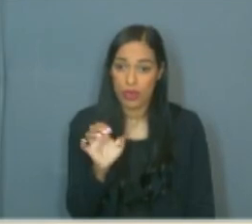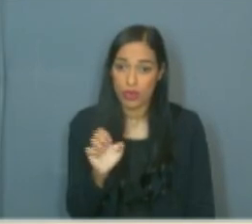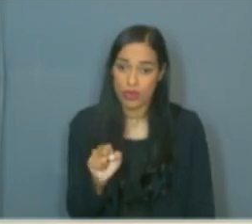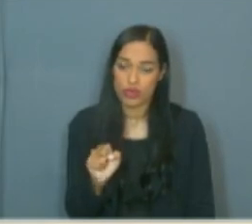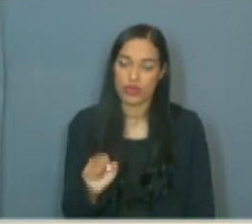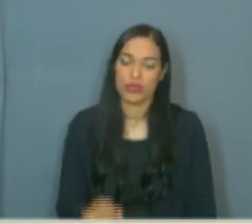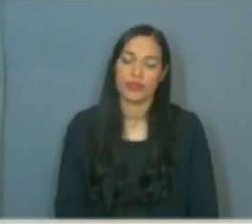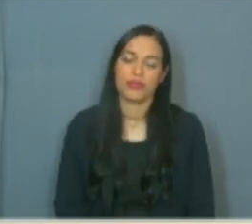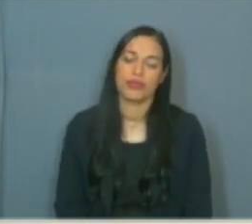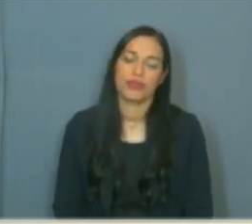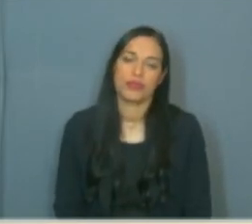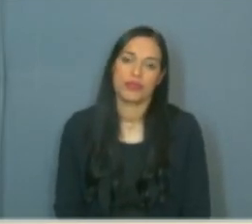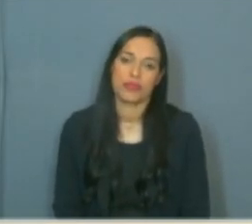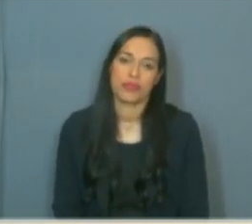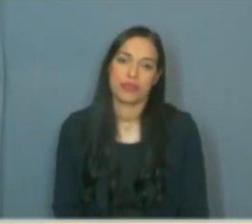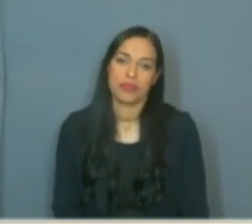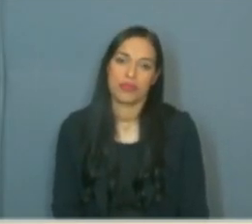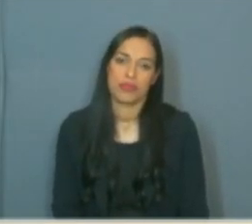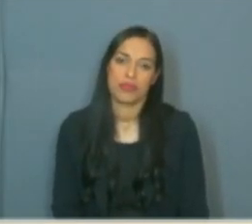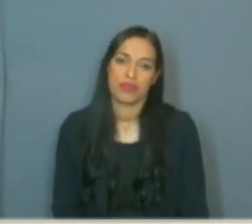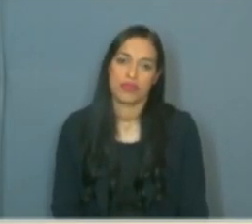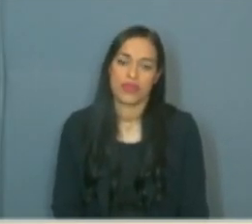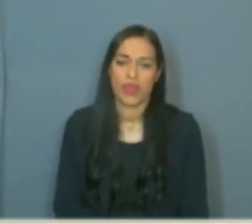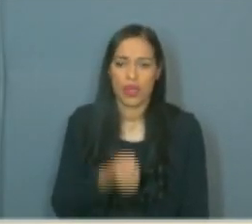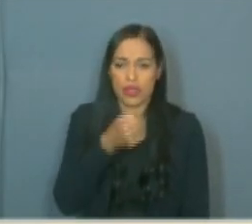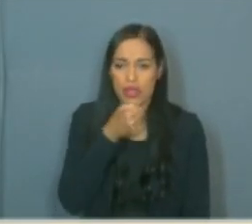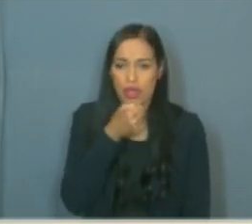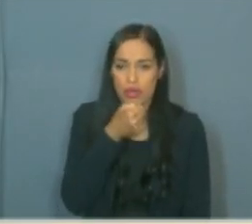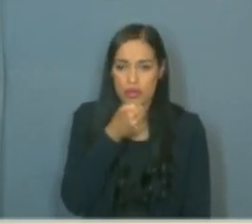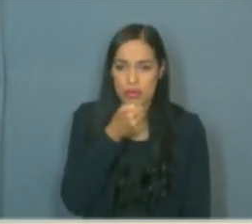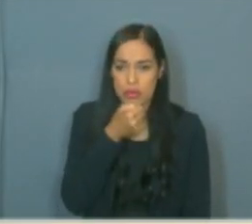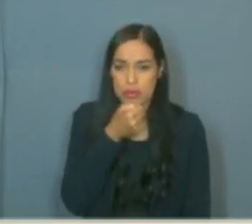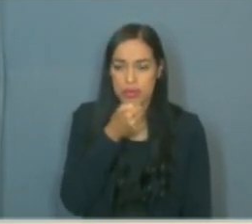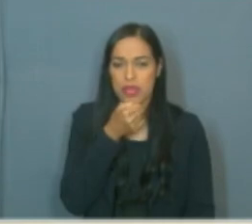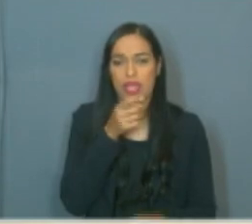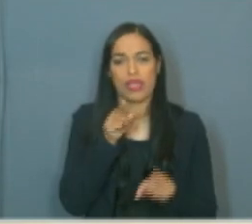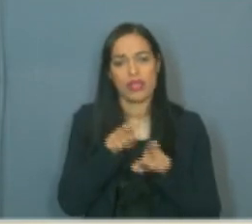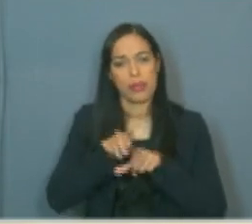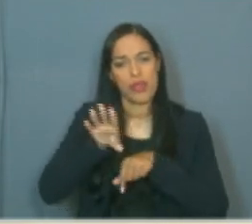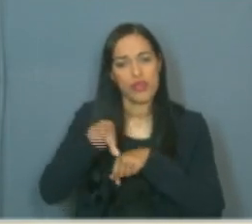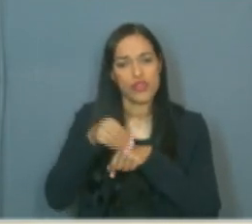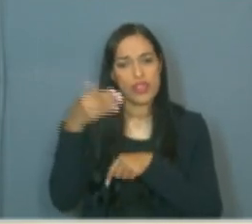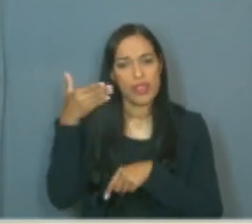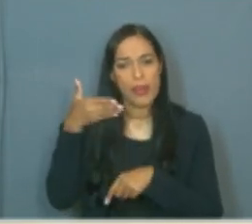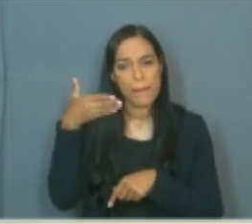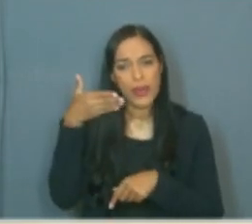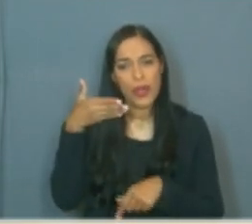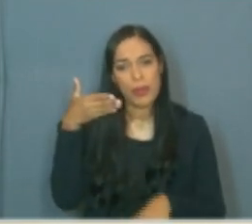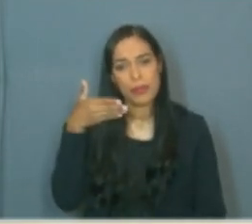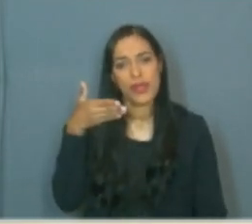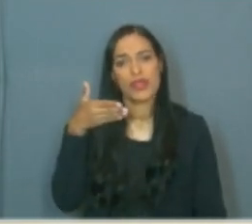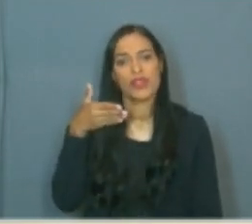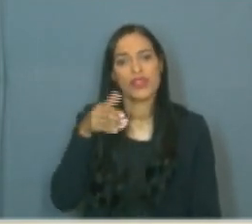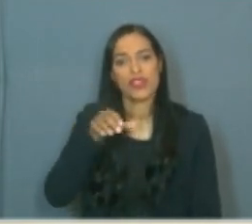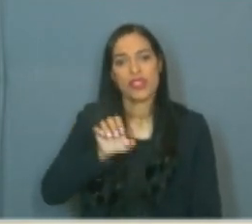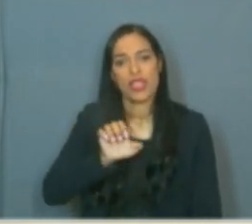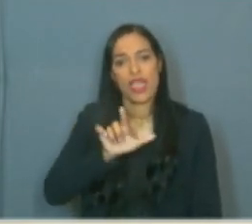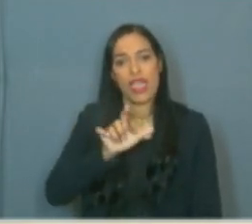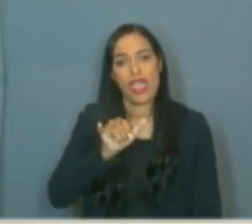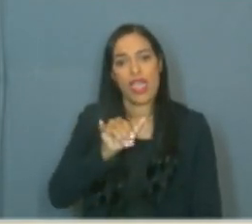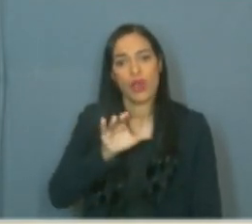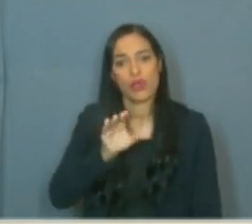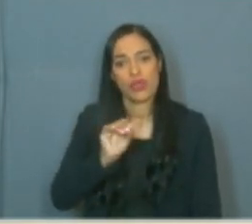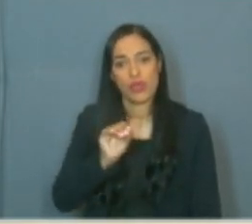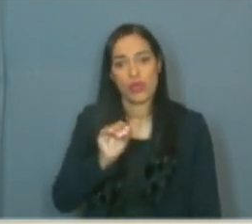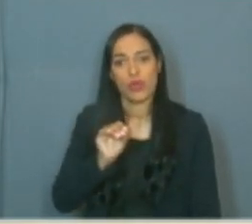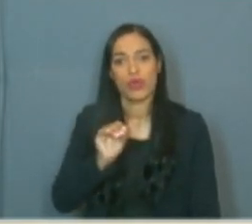Os áudios, muitos áudios e depoimentos de Elcio de Queiroz e Rony Lessa foram revelados,